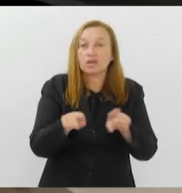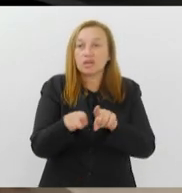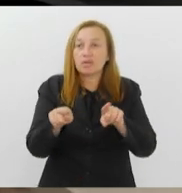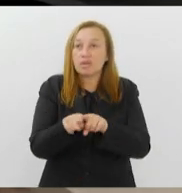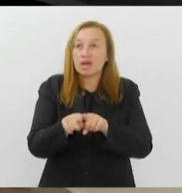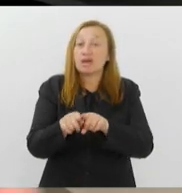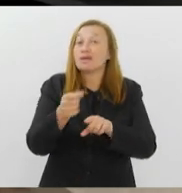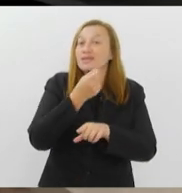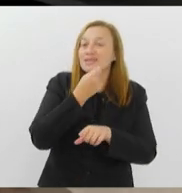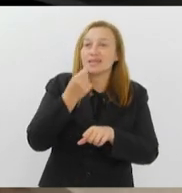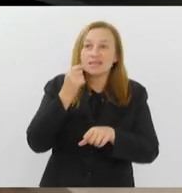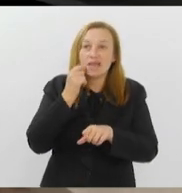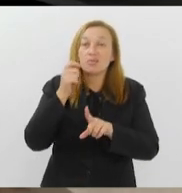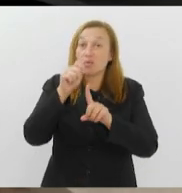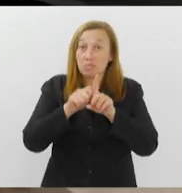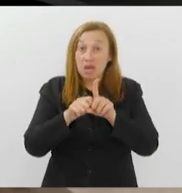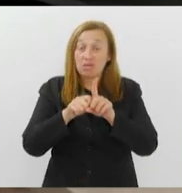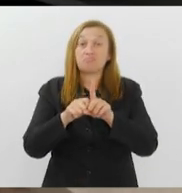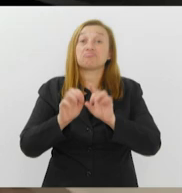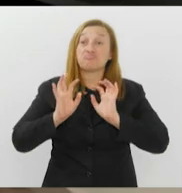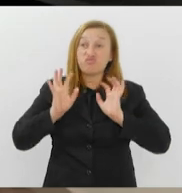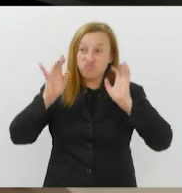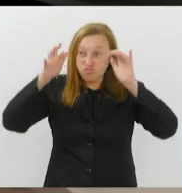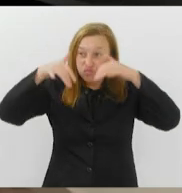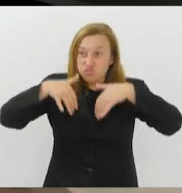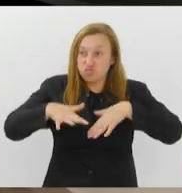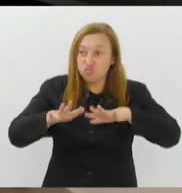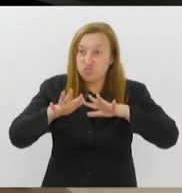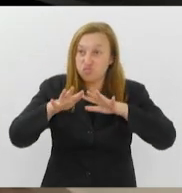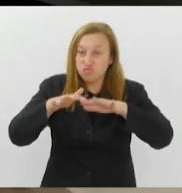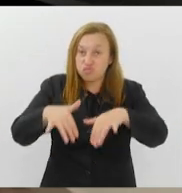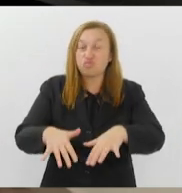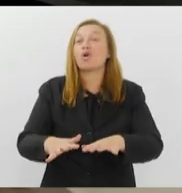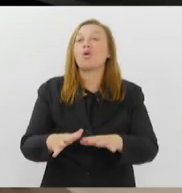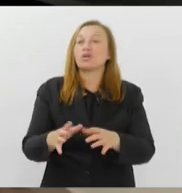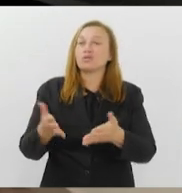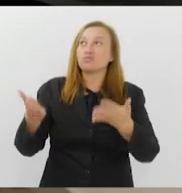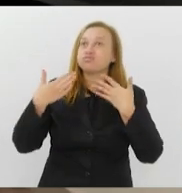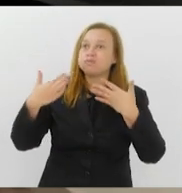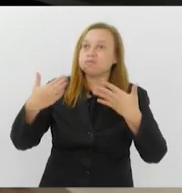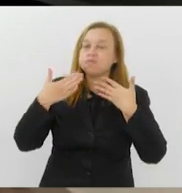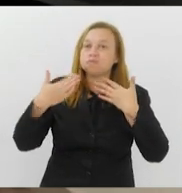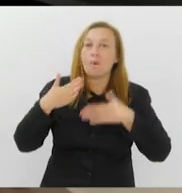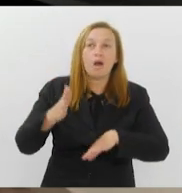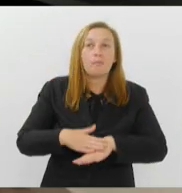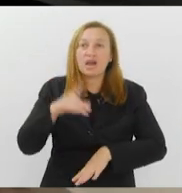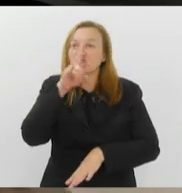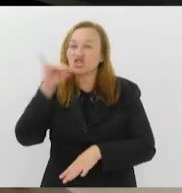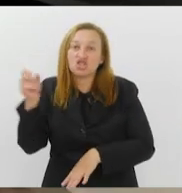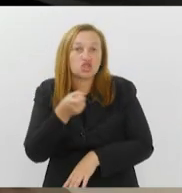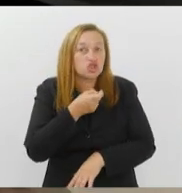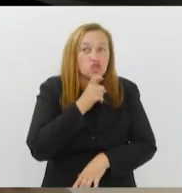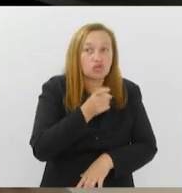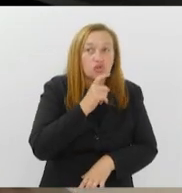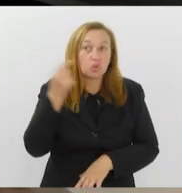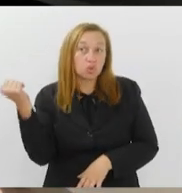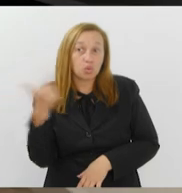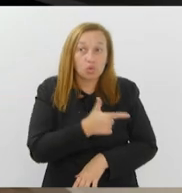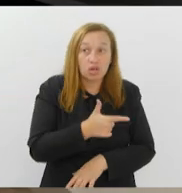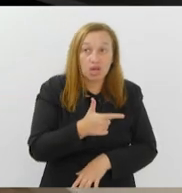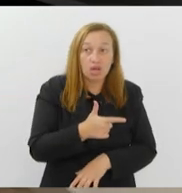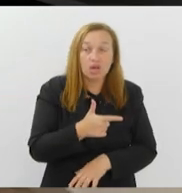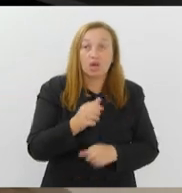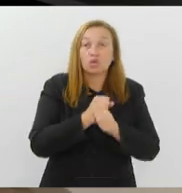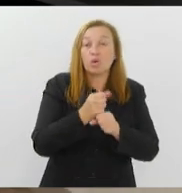em setembro. Mesmo com o calor e tempo seco persistindo, há expectativa de que haja mais dias de frio do que no inverno de